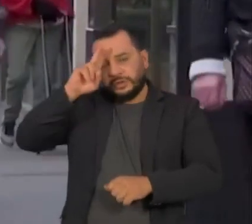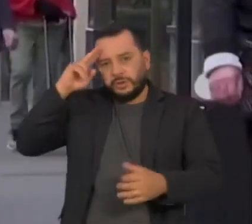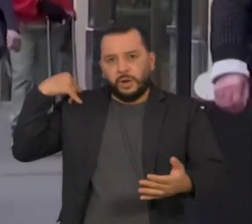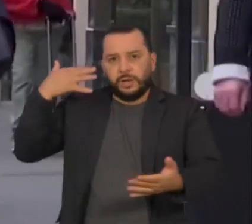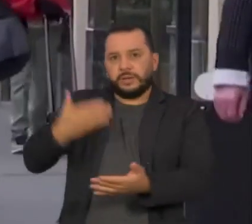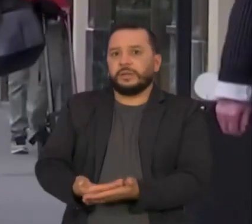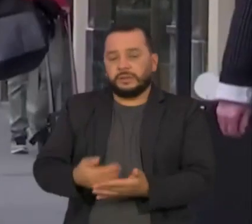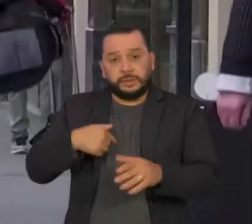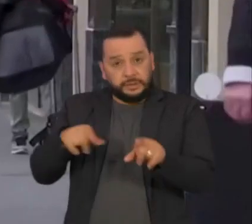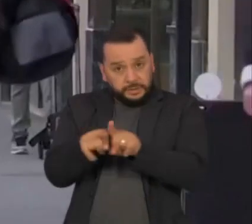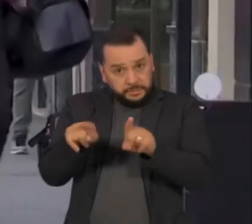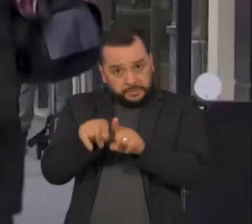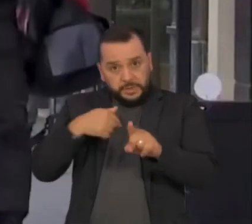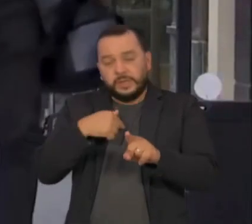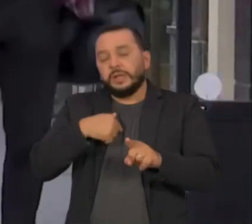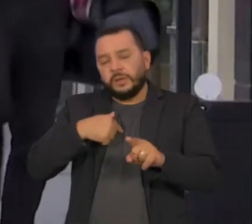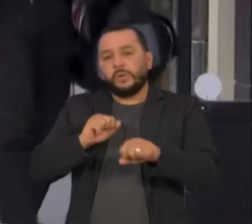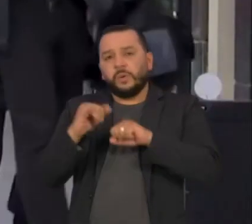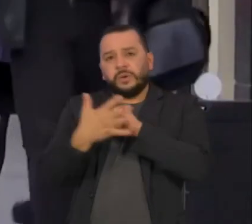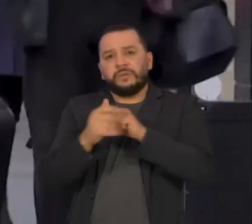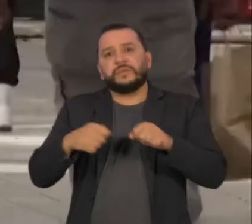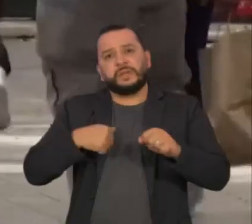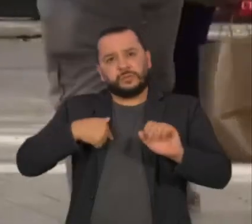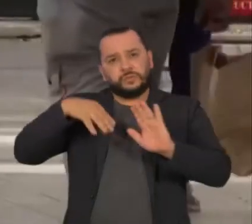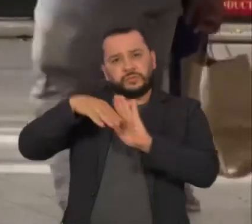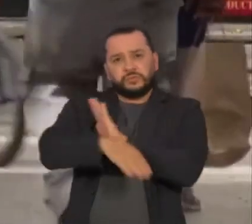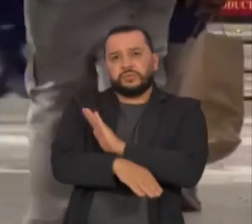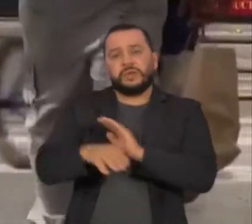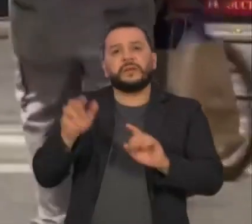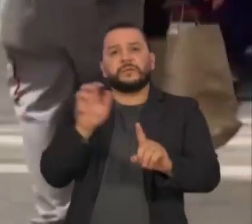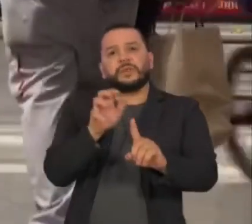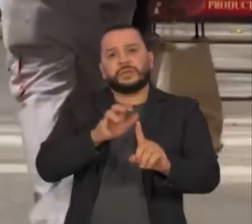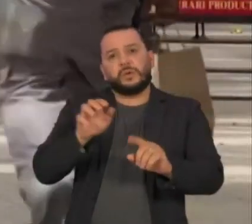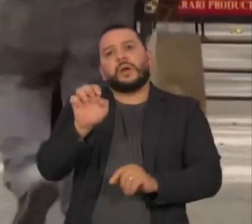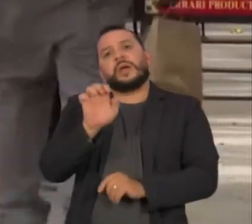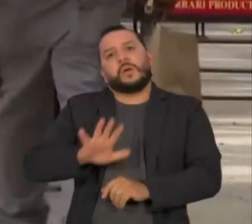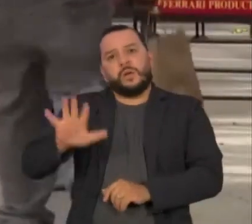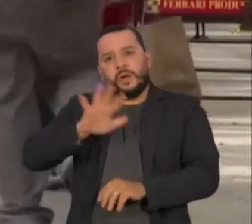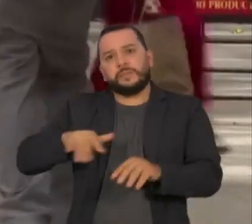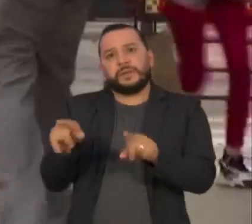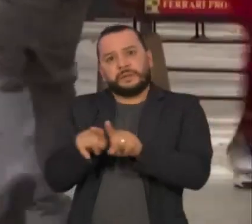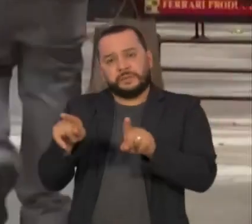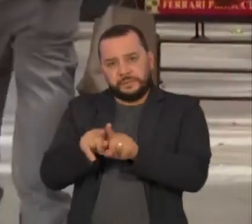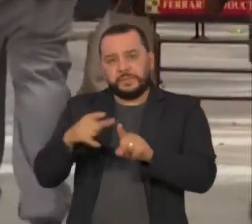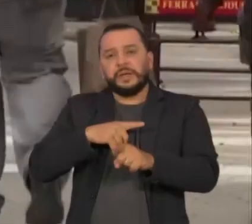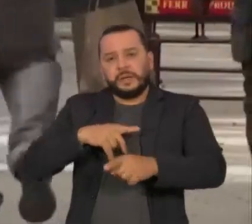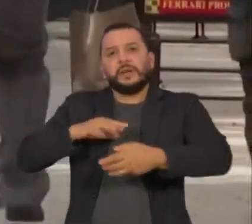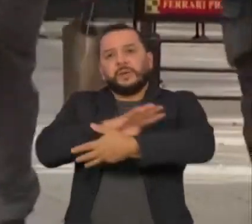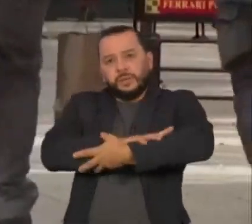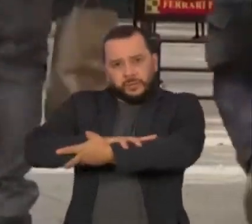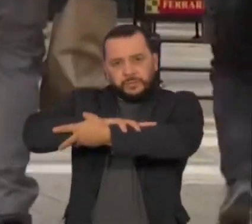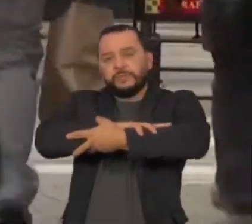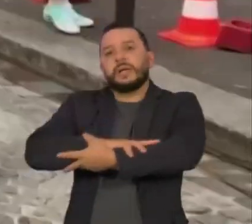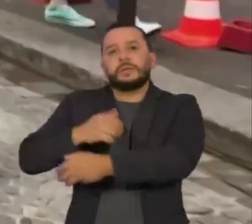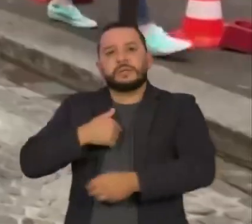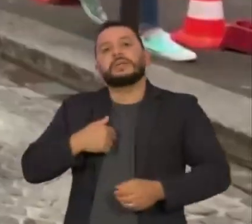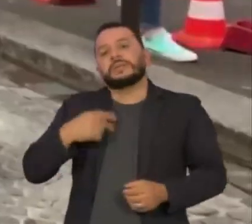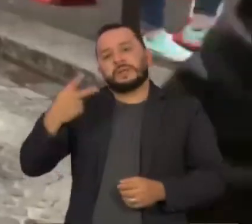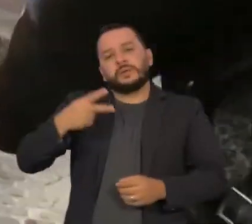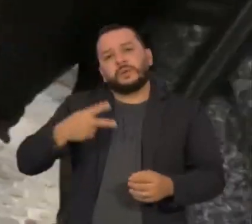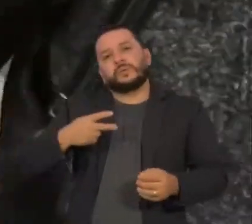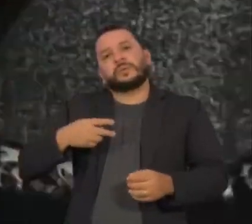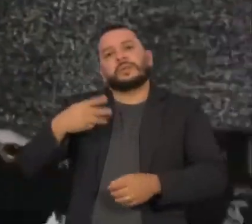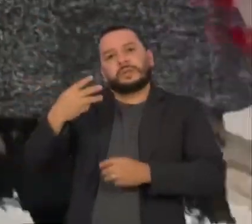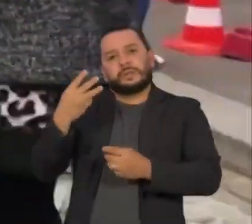A pandemia do coronavírus afetou não só cidadãos europeus, mas também derrubou a economia do bloco no segundo trimestre deste ano. Com